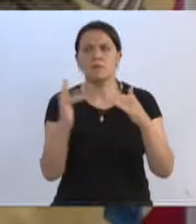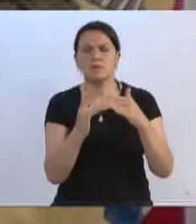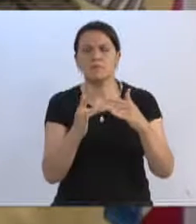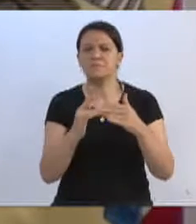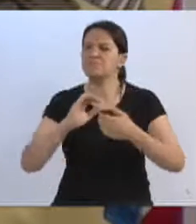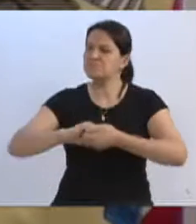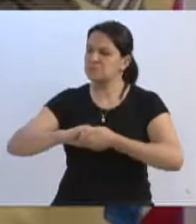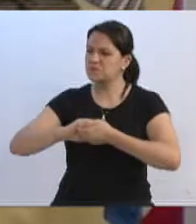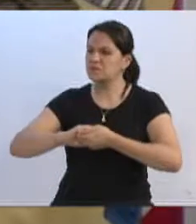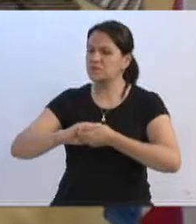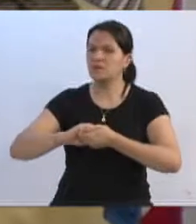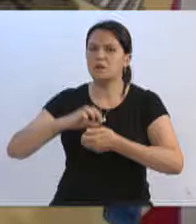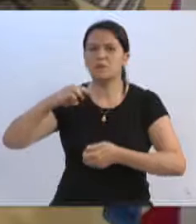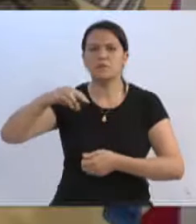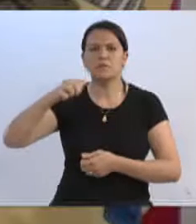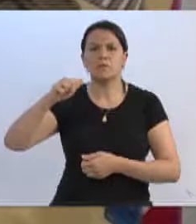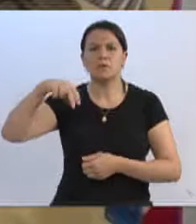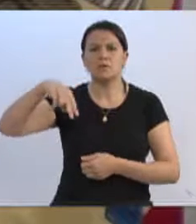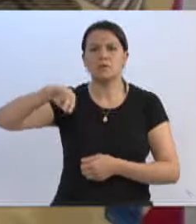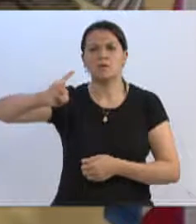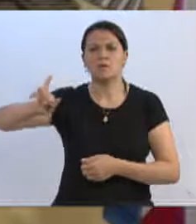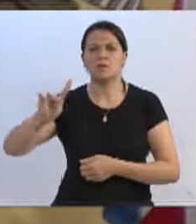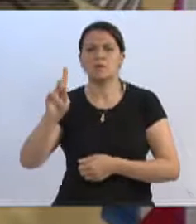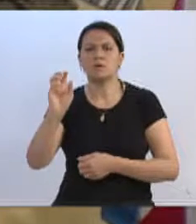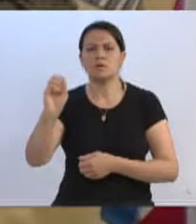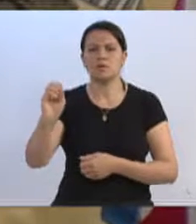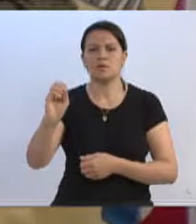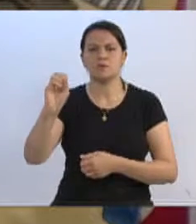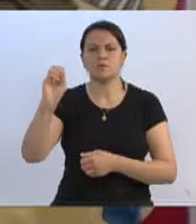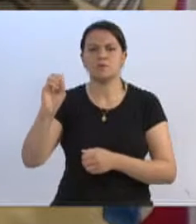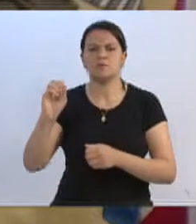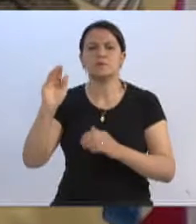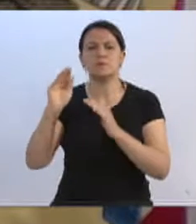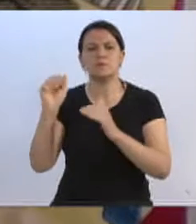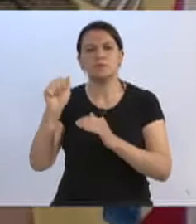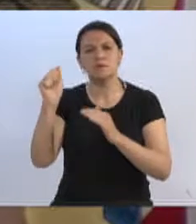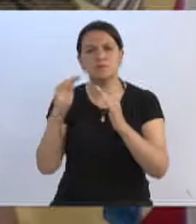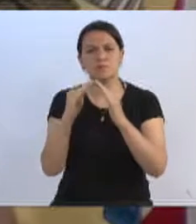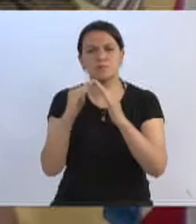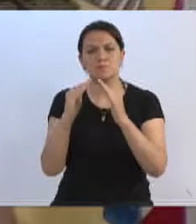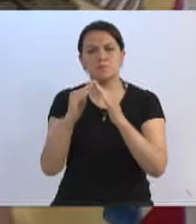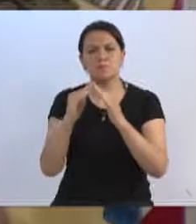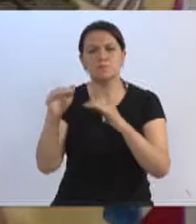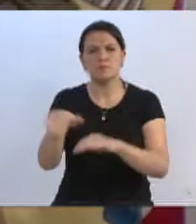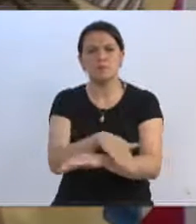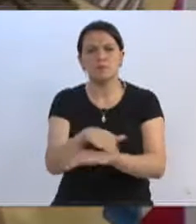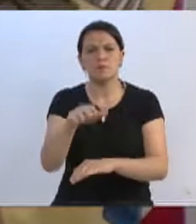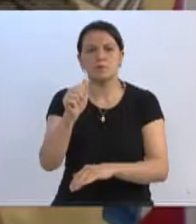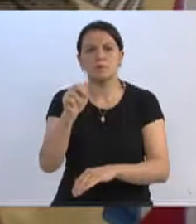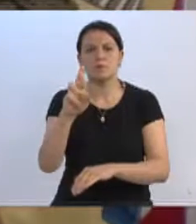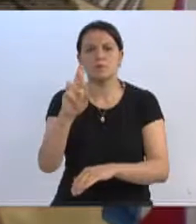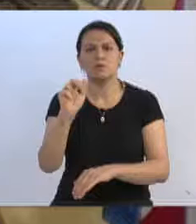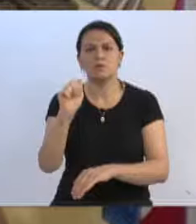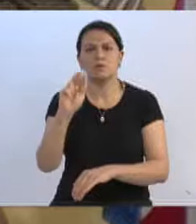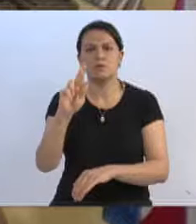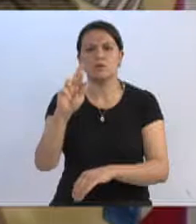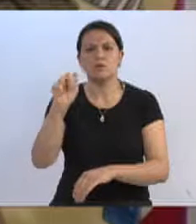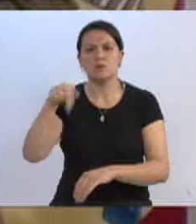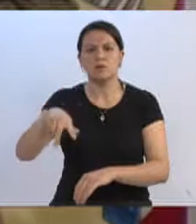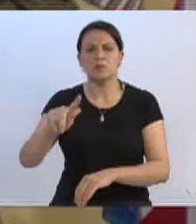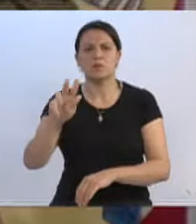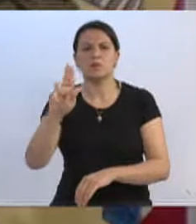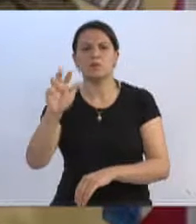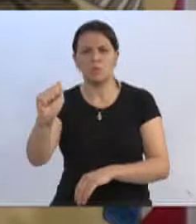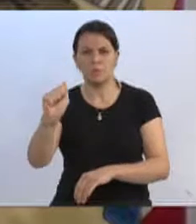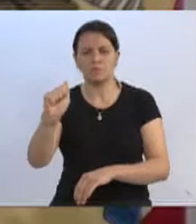moradores no Rua Aranguá, por sinal, ontem estivemos lá na sua comunidade, temos um grande carinho com aquela comunidade, temos várias